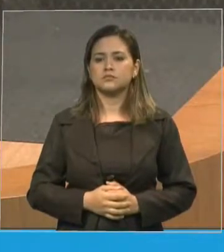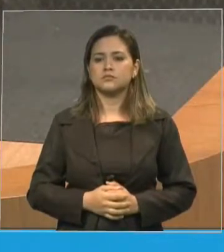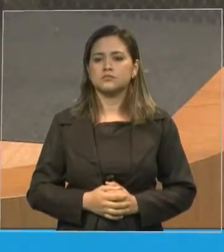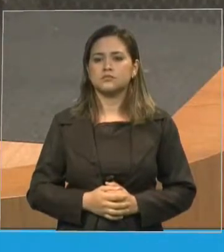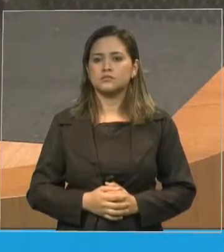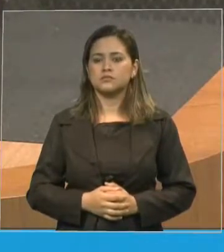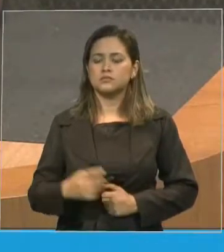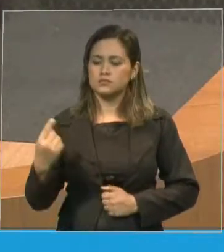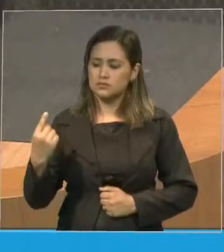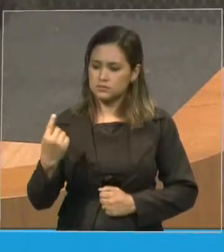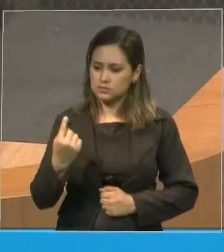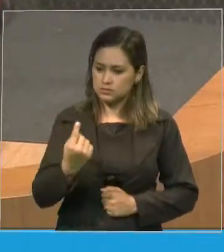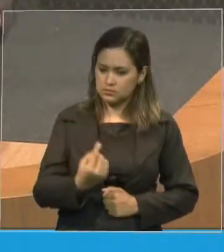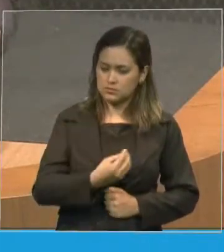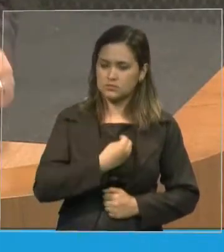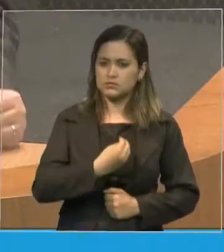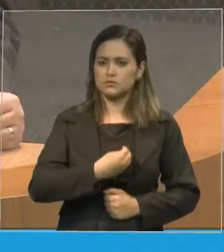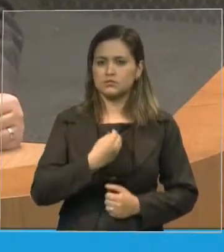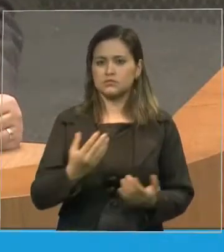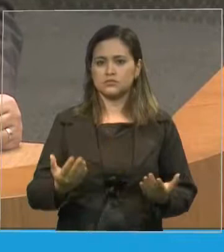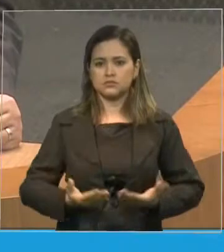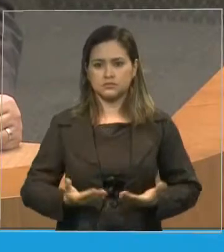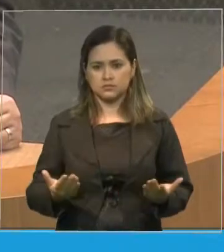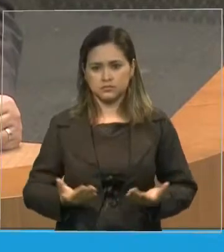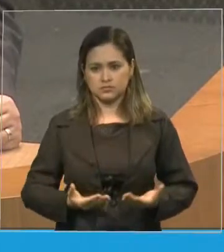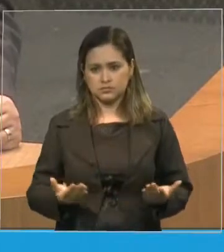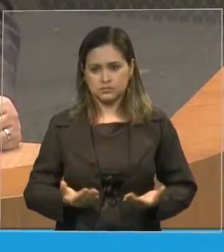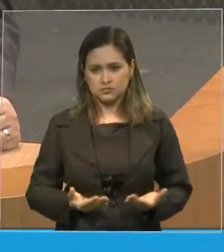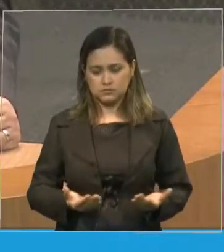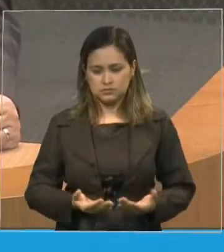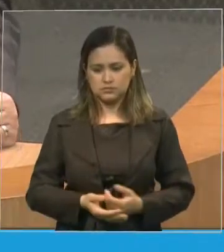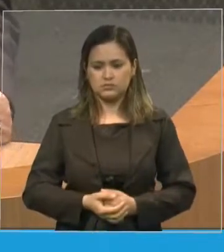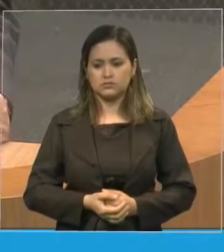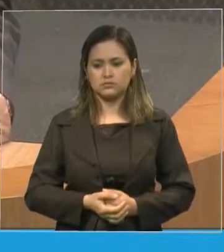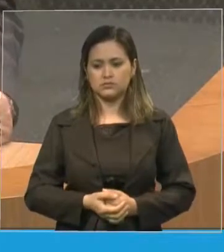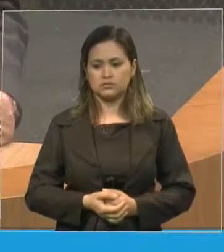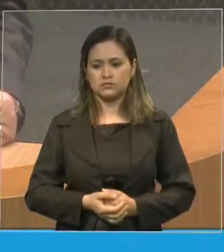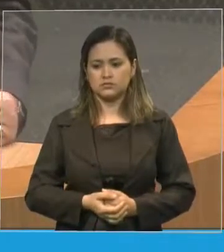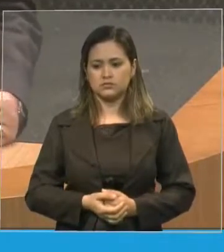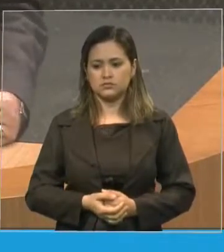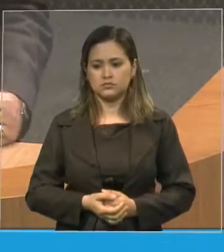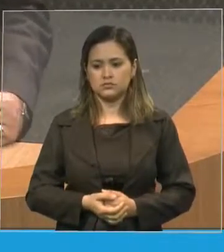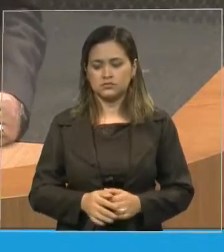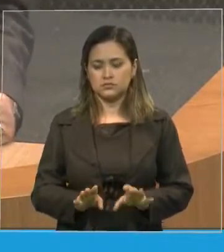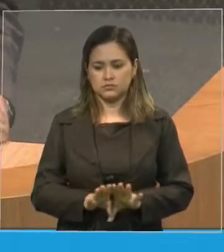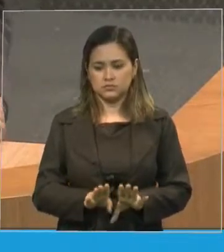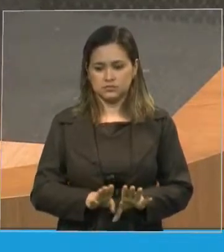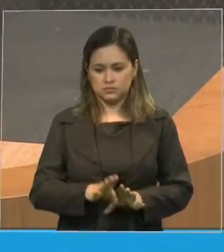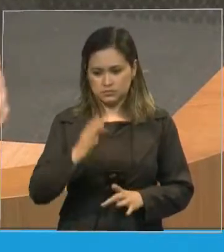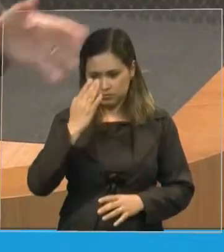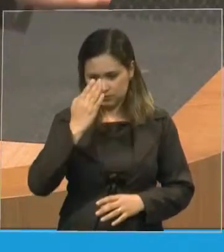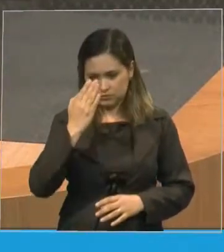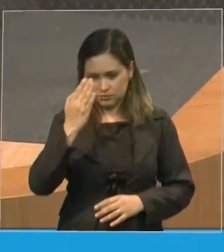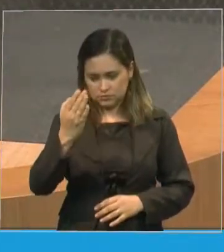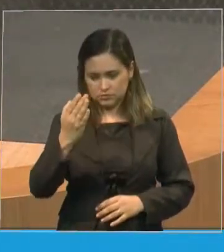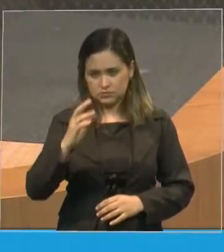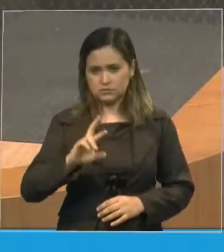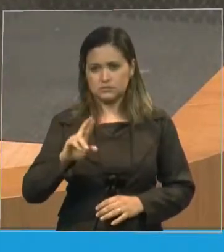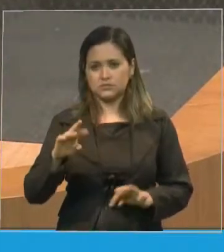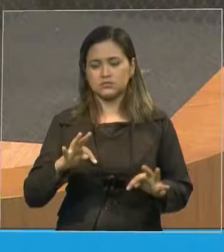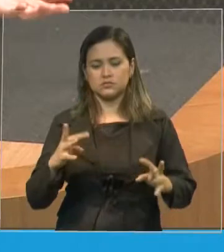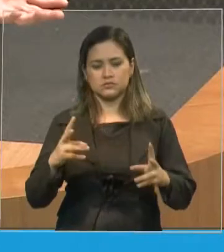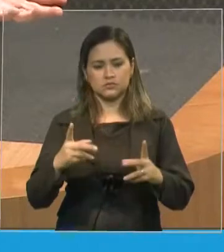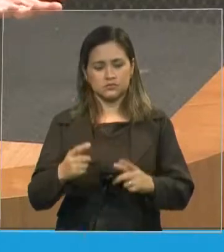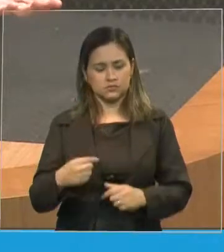pedacinho do tempo, para estarmos juntos nesse lugar. Quero também agradecer, em nome de todos nós que